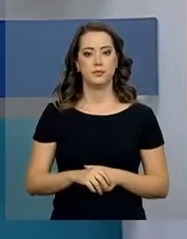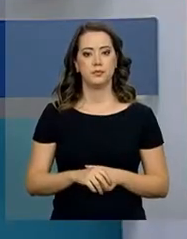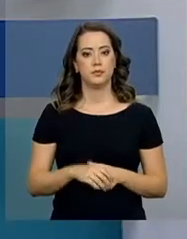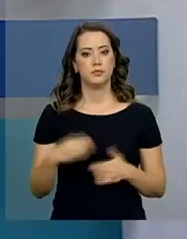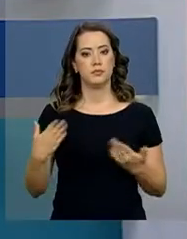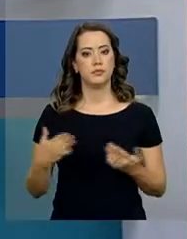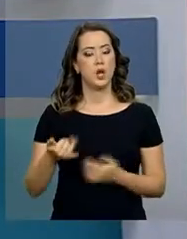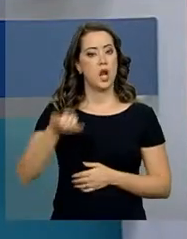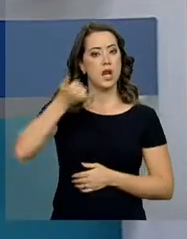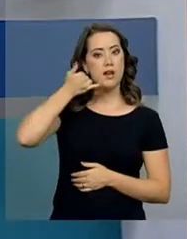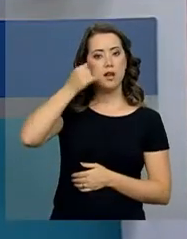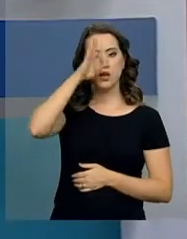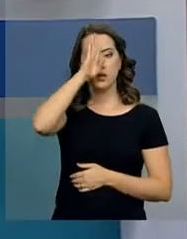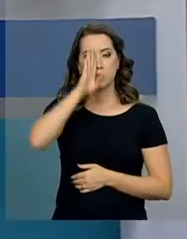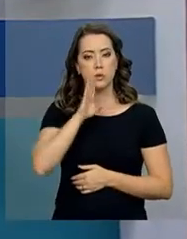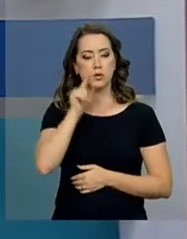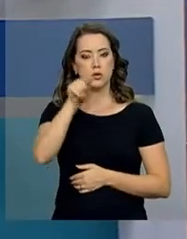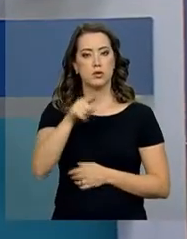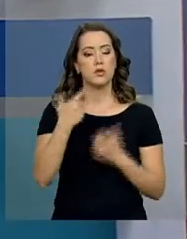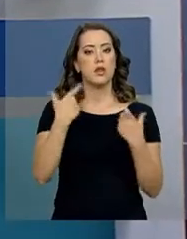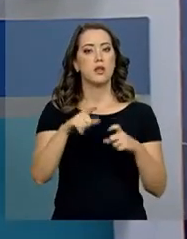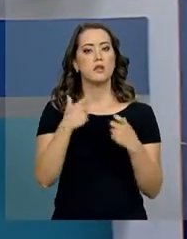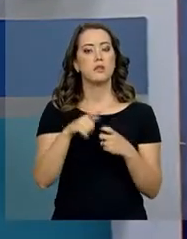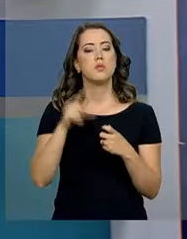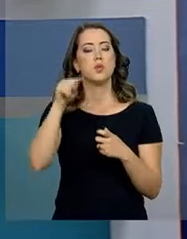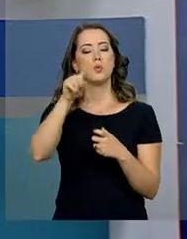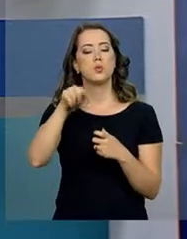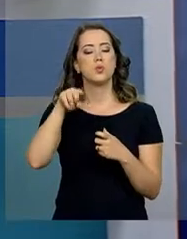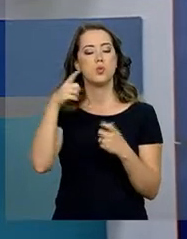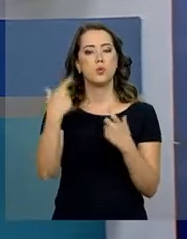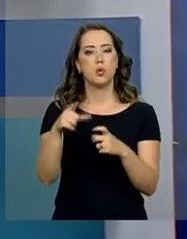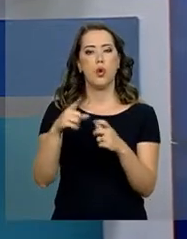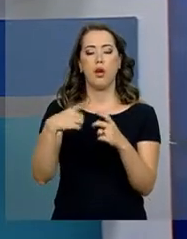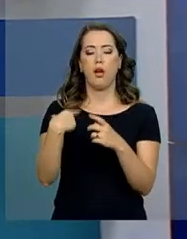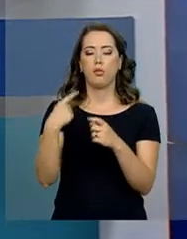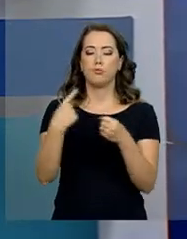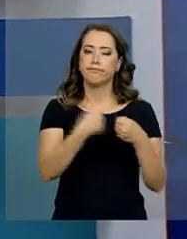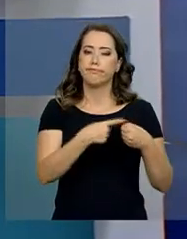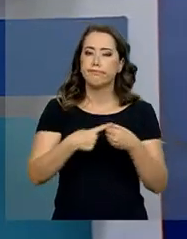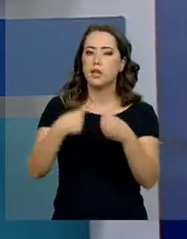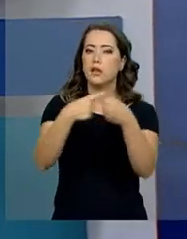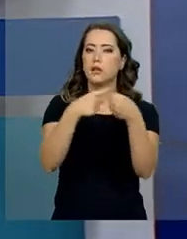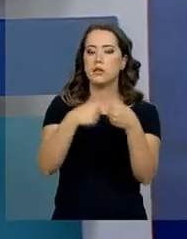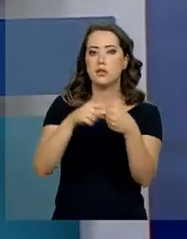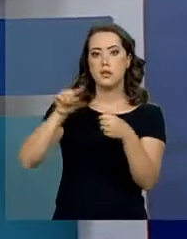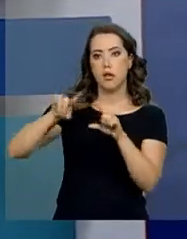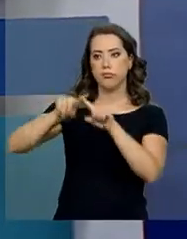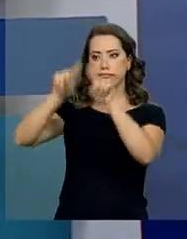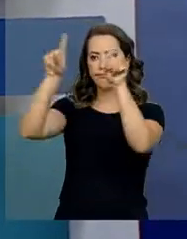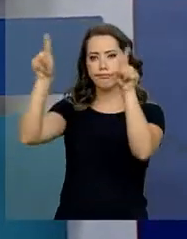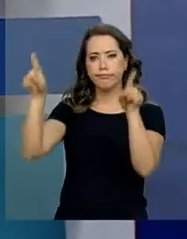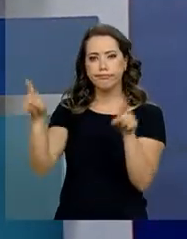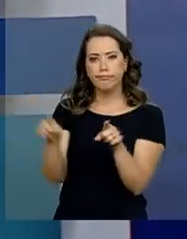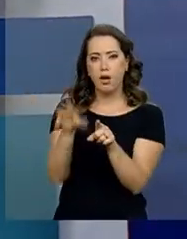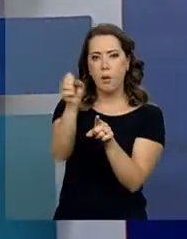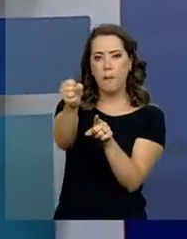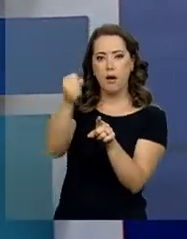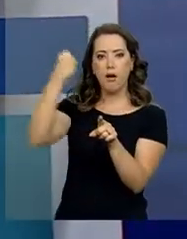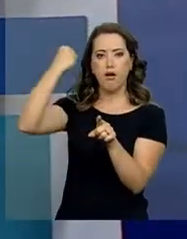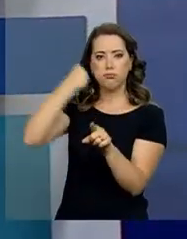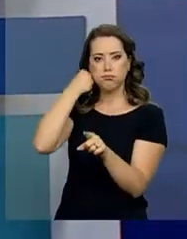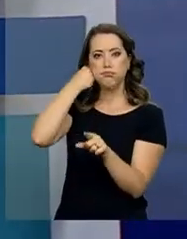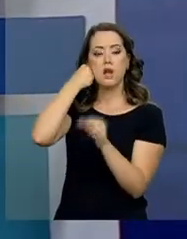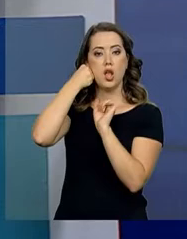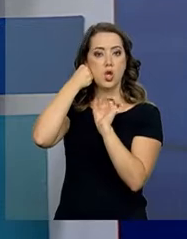Ligações de graça pelos telefones públicos, os orelhões. A medida é válida até março do ano que vem em 11 estados.